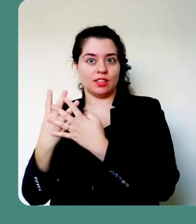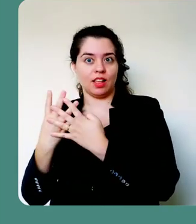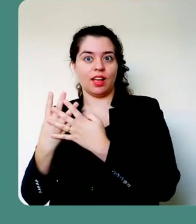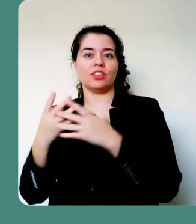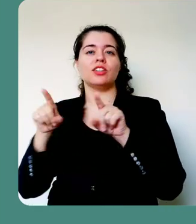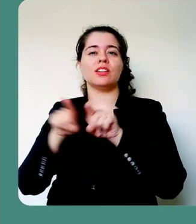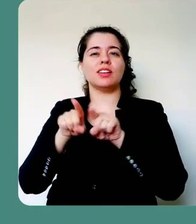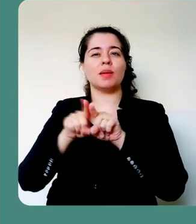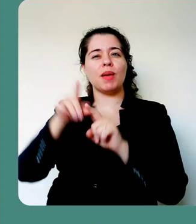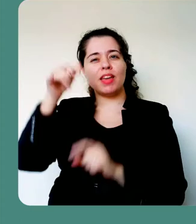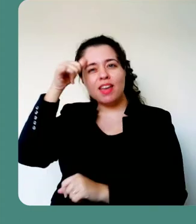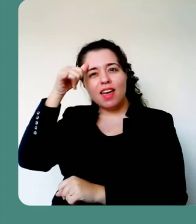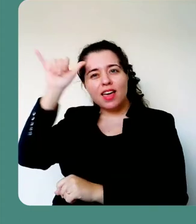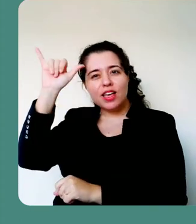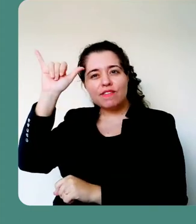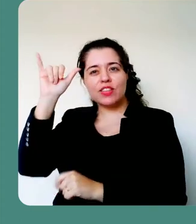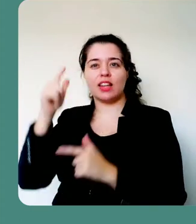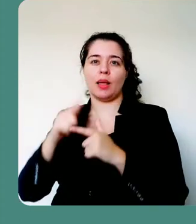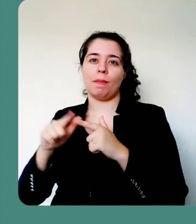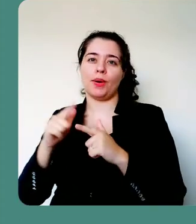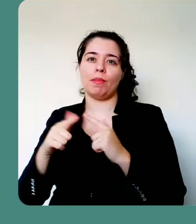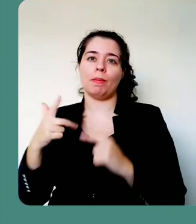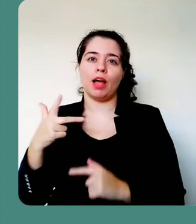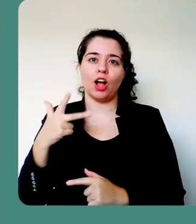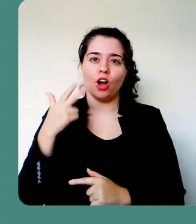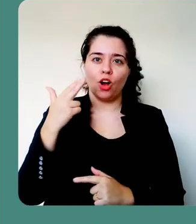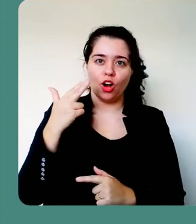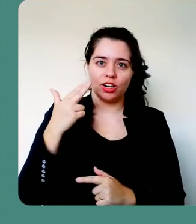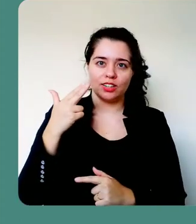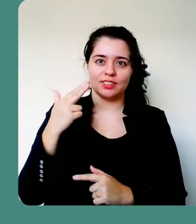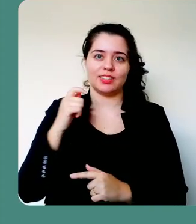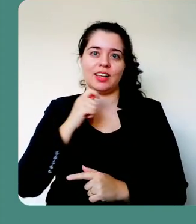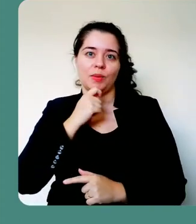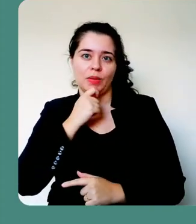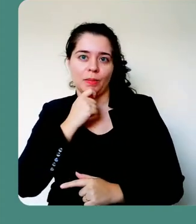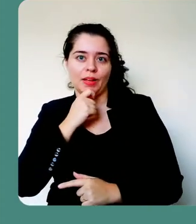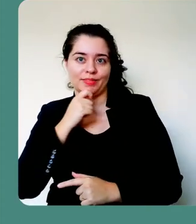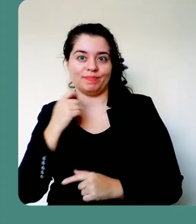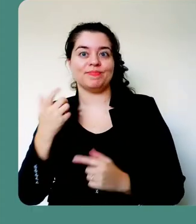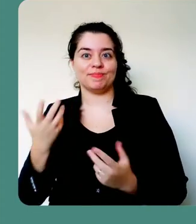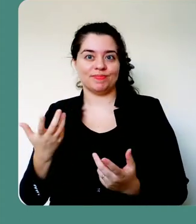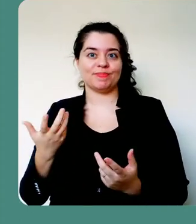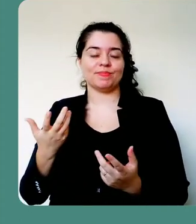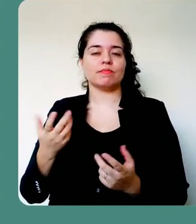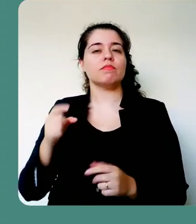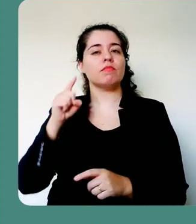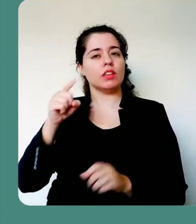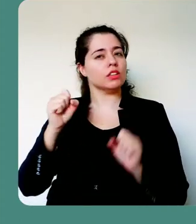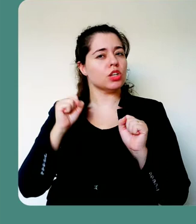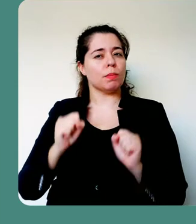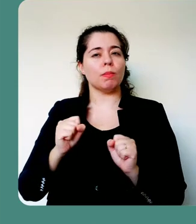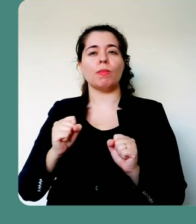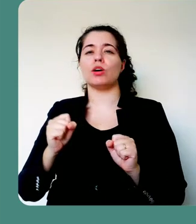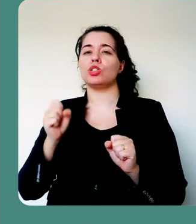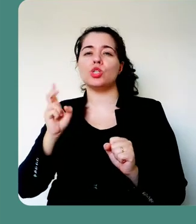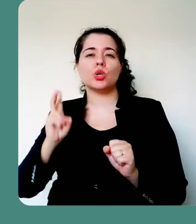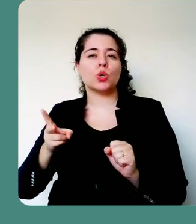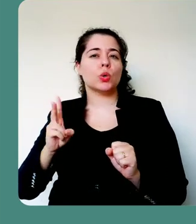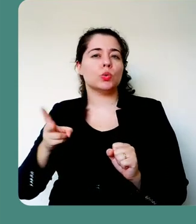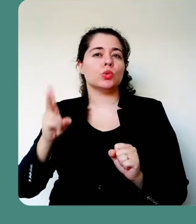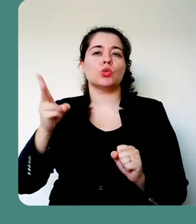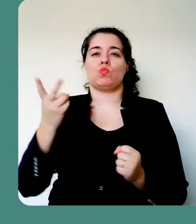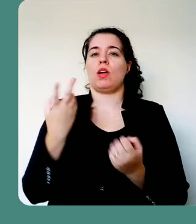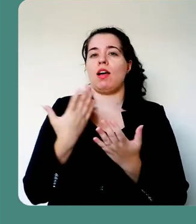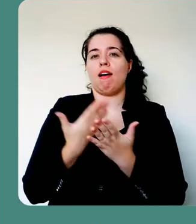nenhum problema na captura do seu áudio. Então, você pode avançar e fazer a sua aula exatamente como você faria